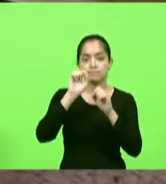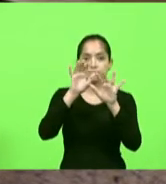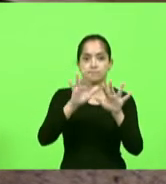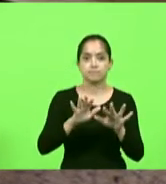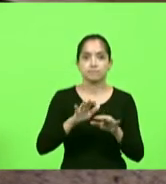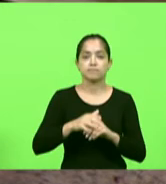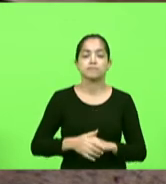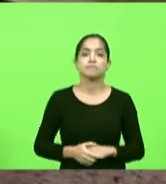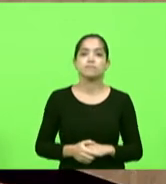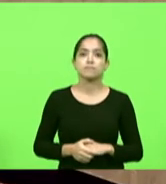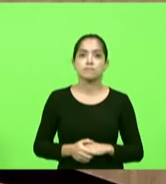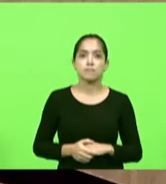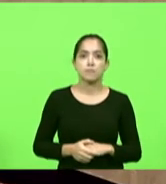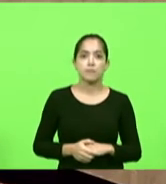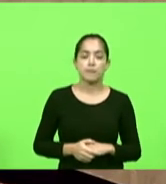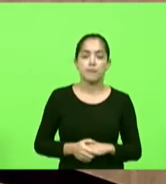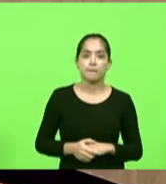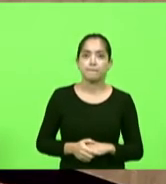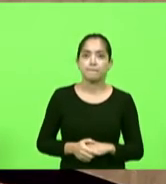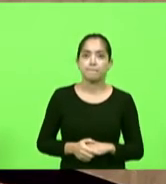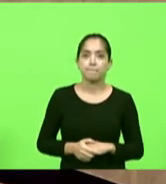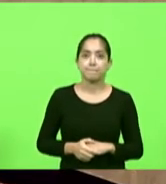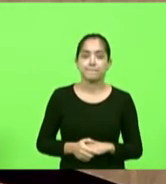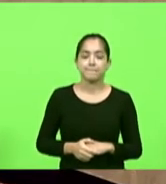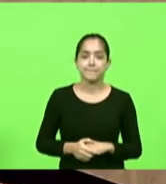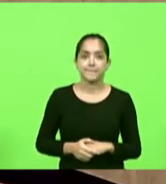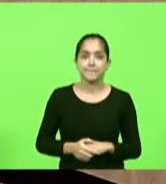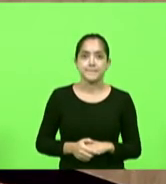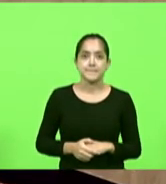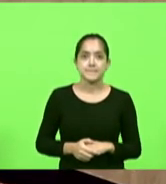Catarina deputado Sérgio Mota me permite